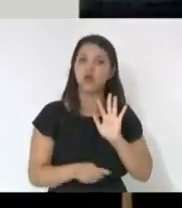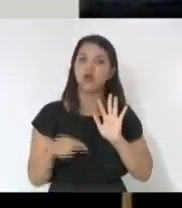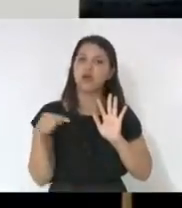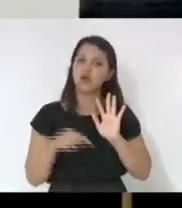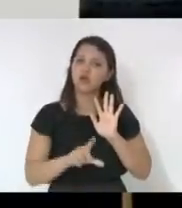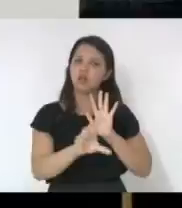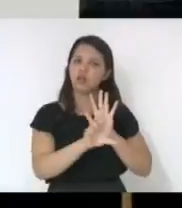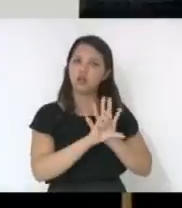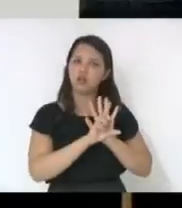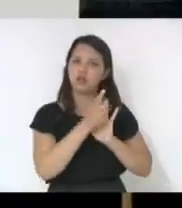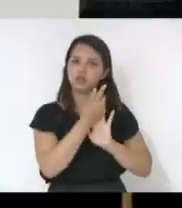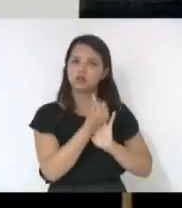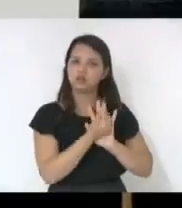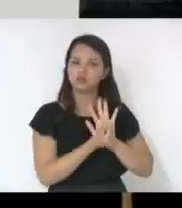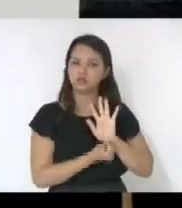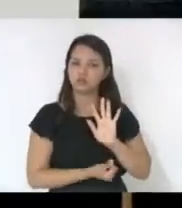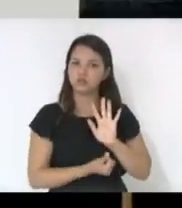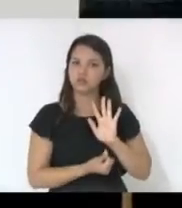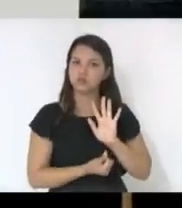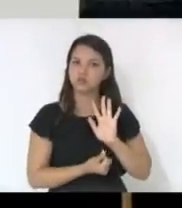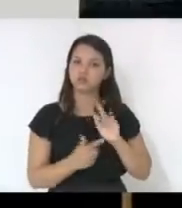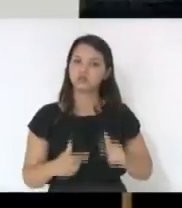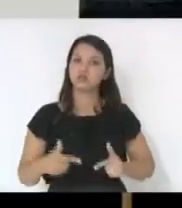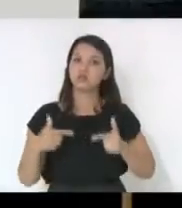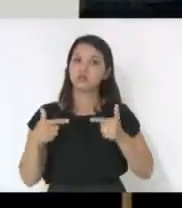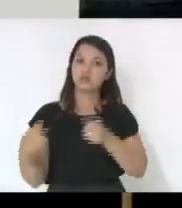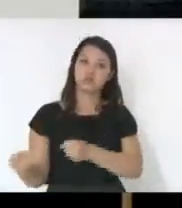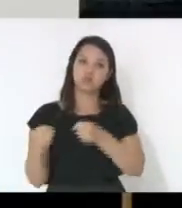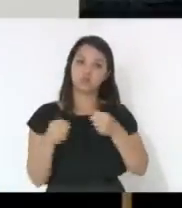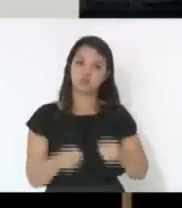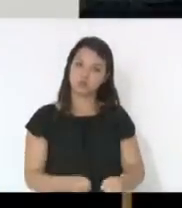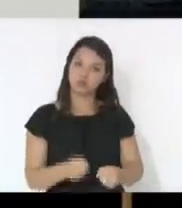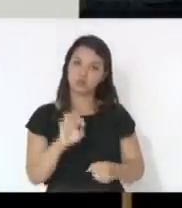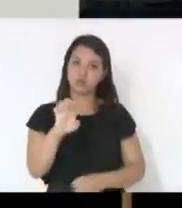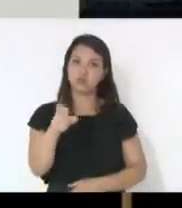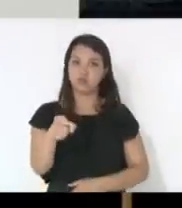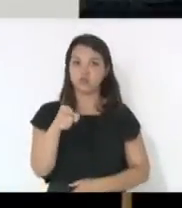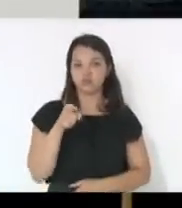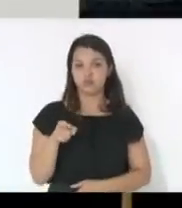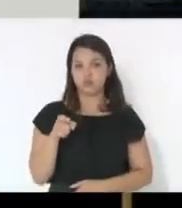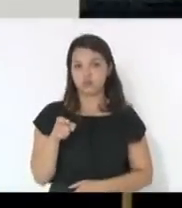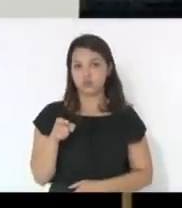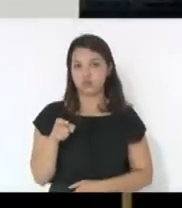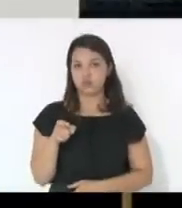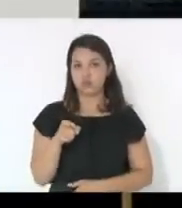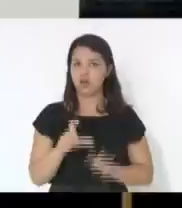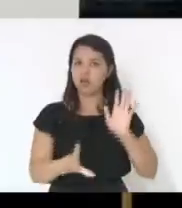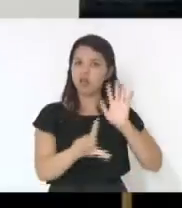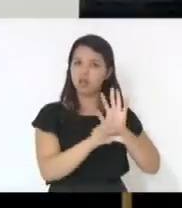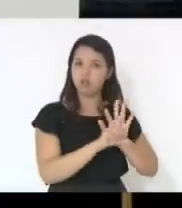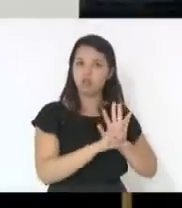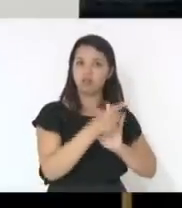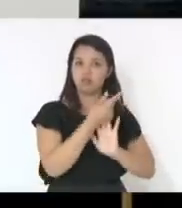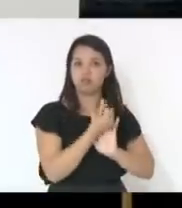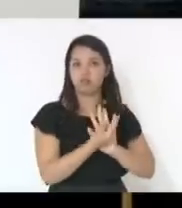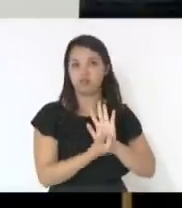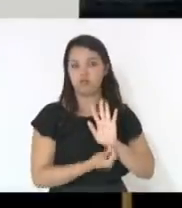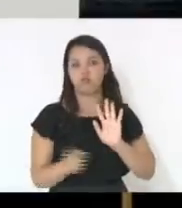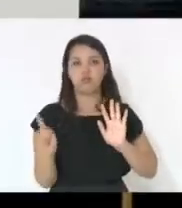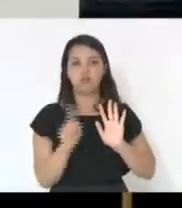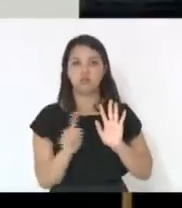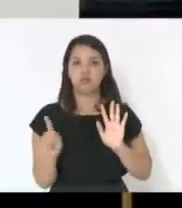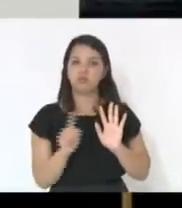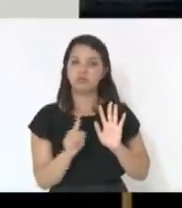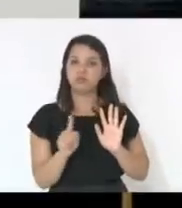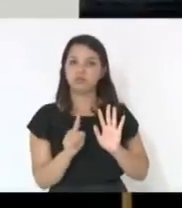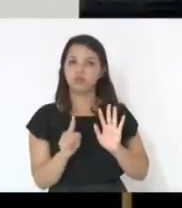só pode ser do próprio executivo. Ora, isto não é lei orçamentária, nós não estamos tratando